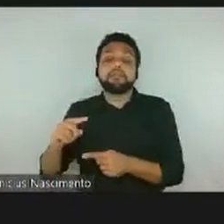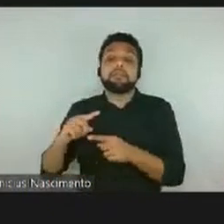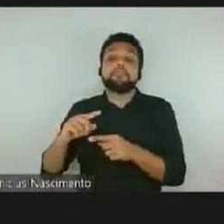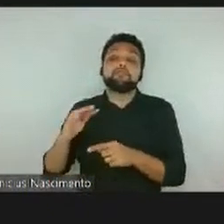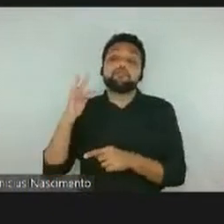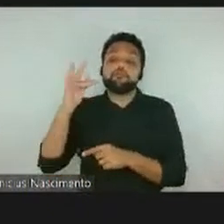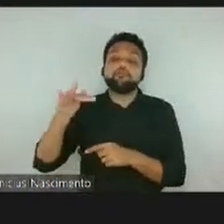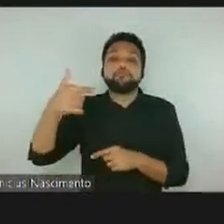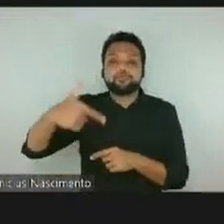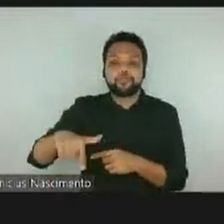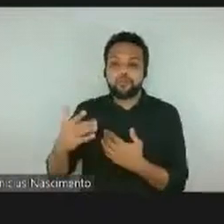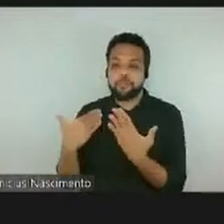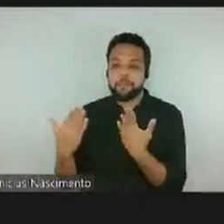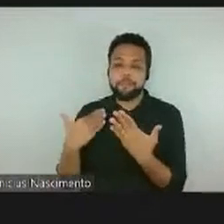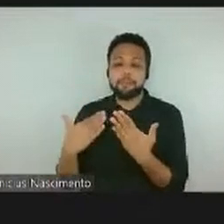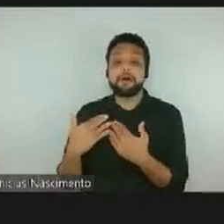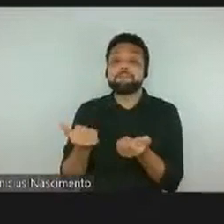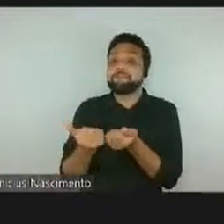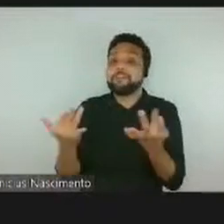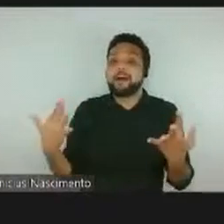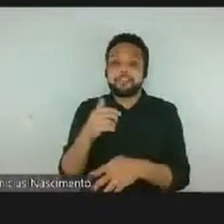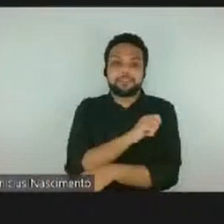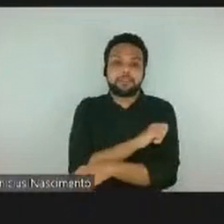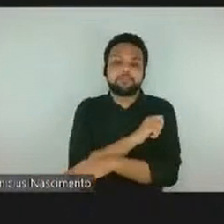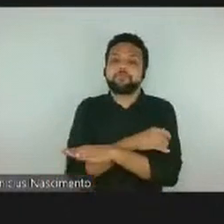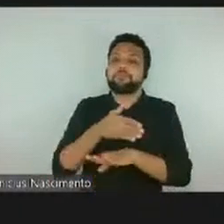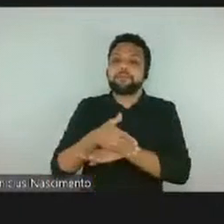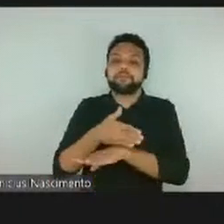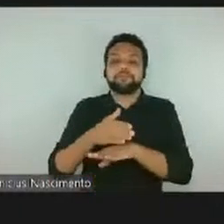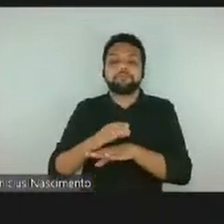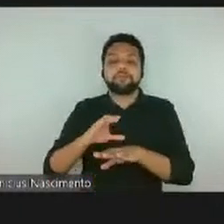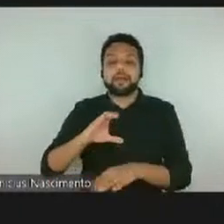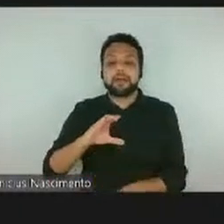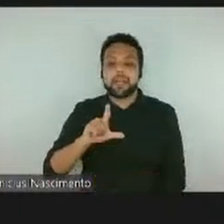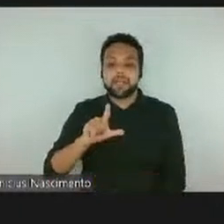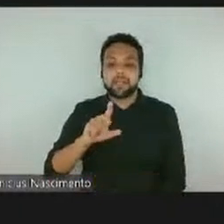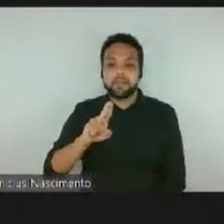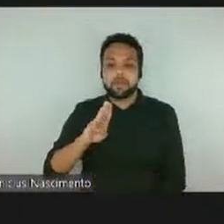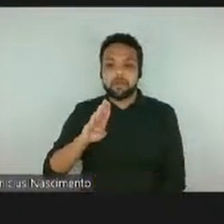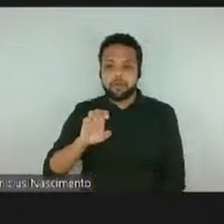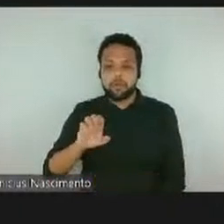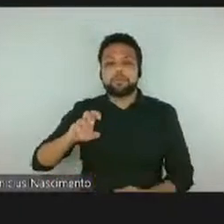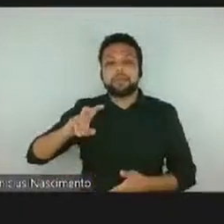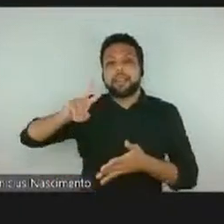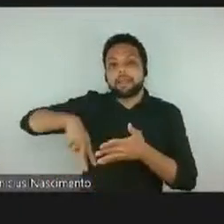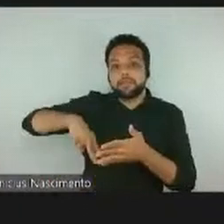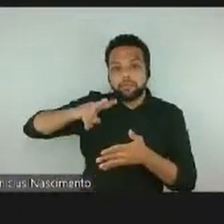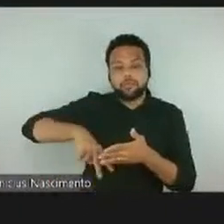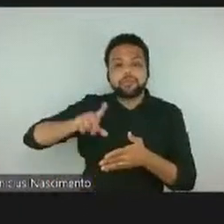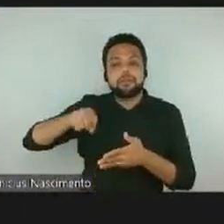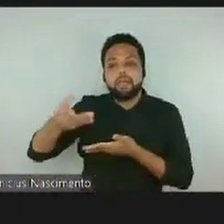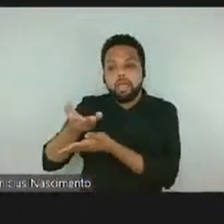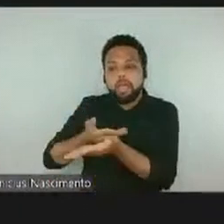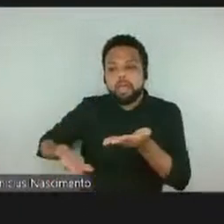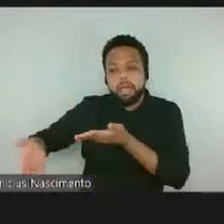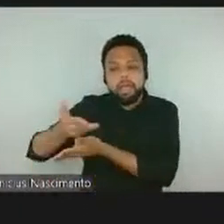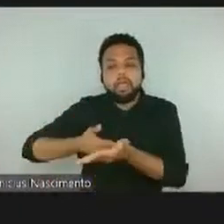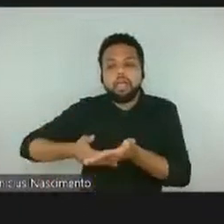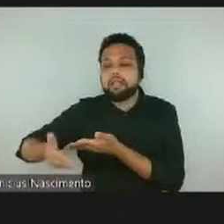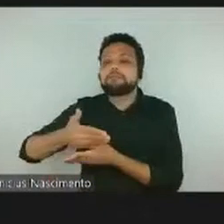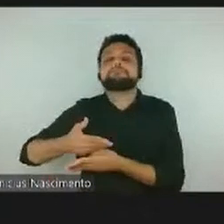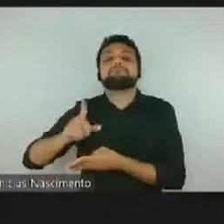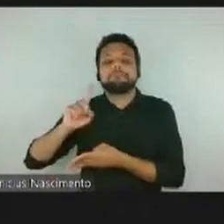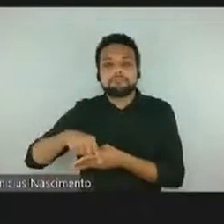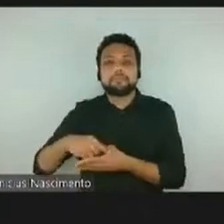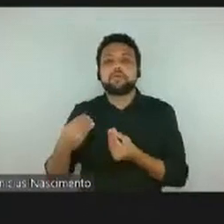muitos dos alunos participam de clube de leitura, então tem um entrosamento muito grande entre a literatura e o